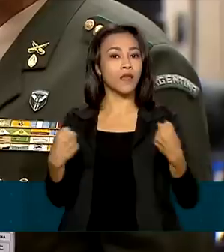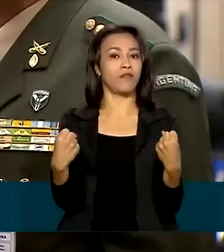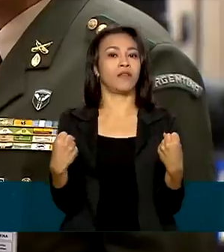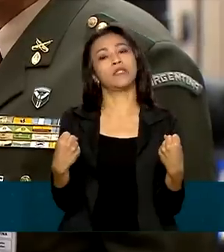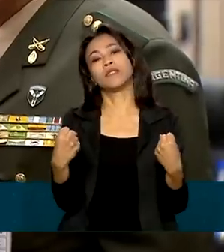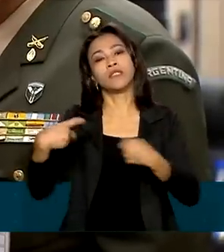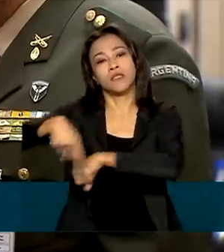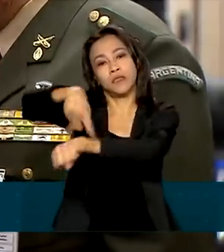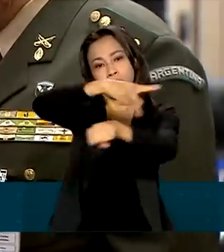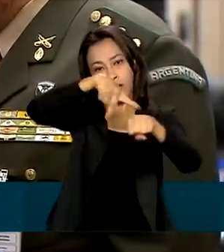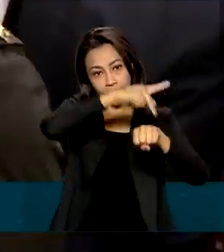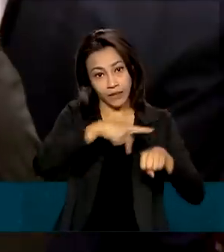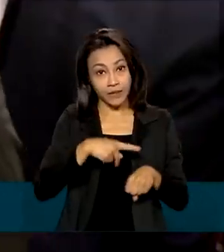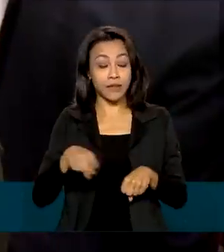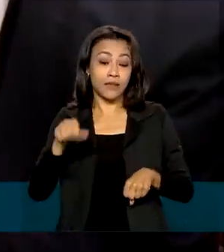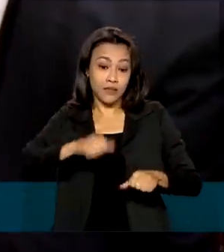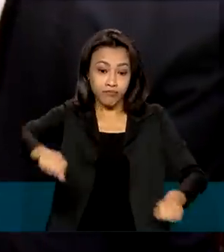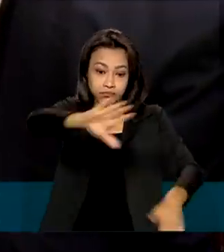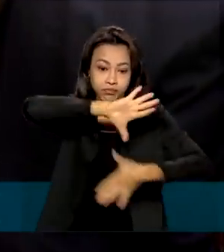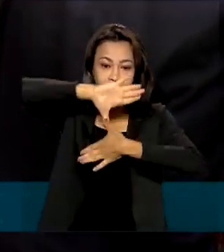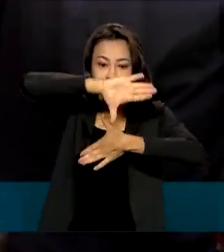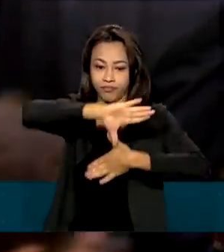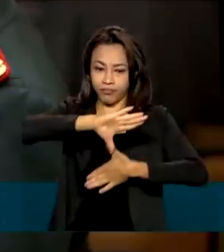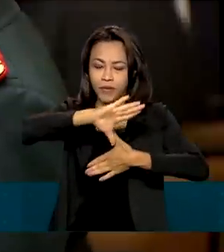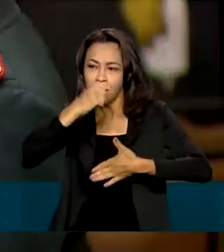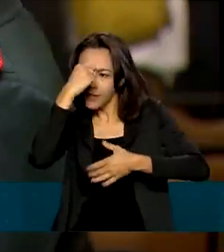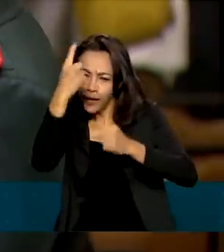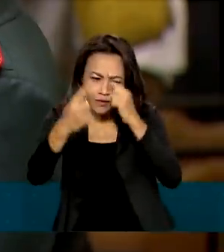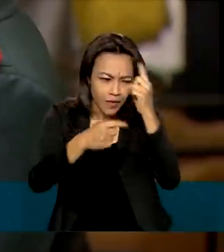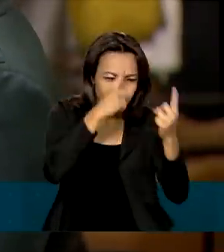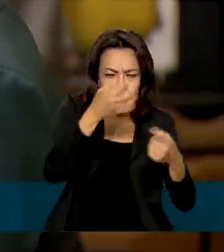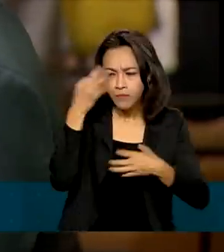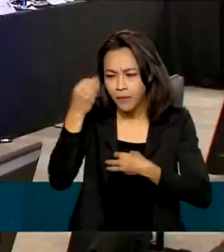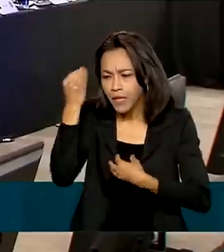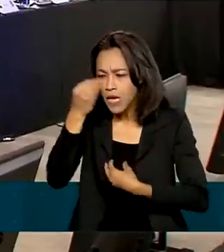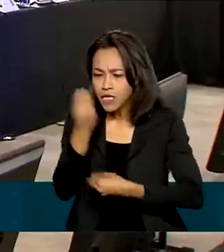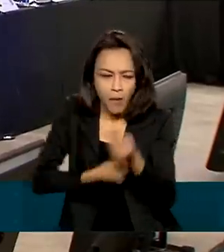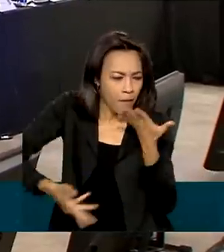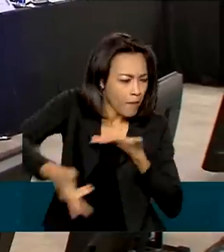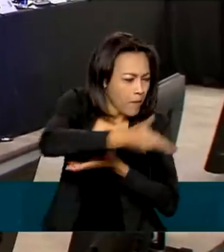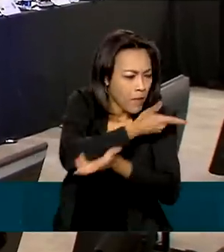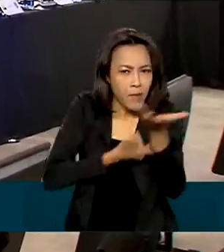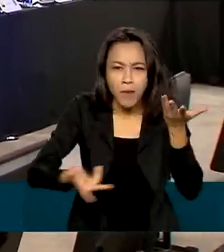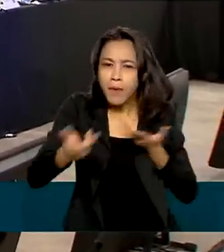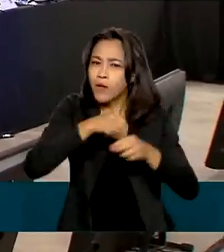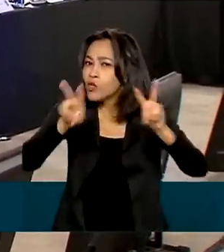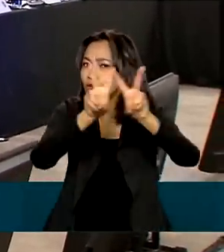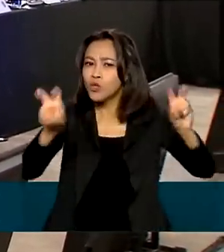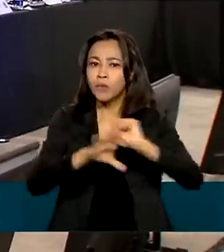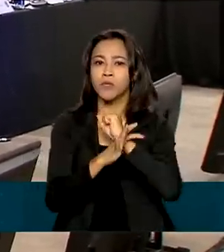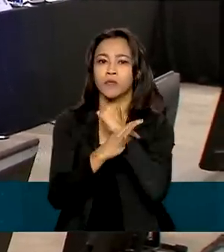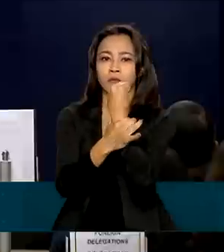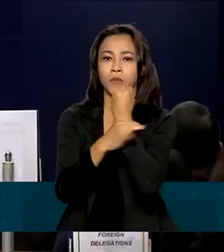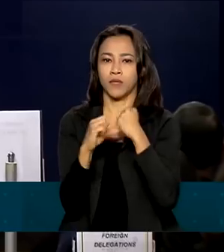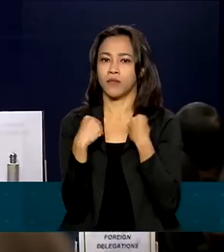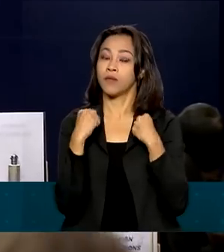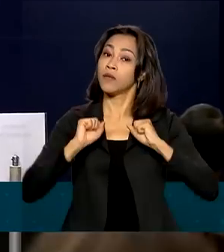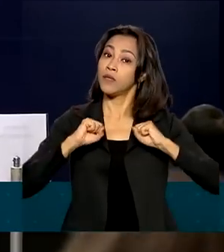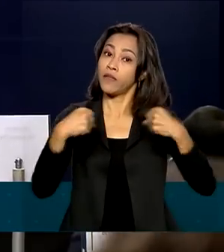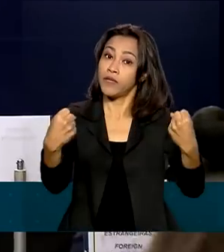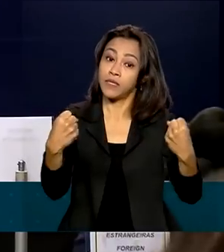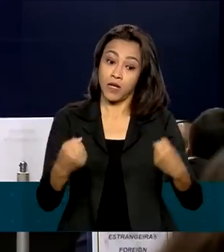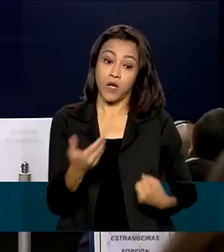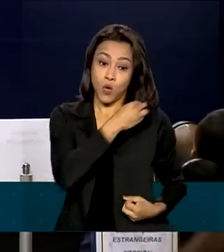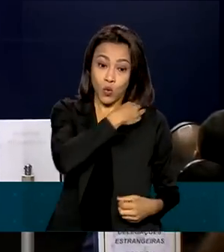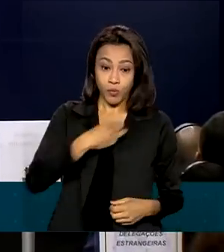americanos reunidos por intercâmbio de ideias e experiências nas áreas de segurança e defesa. O ministro da